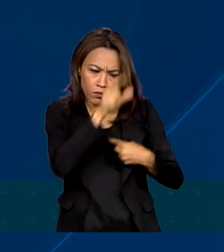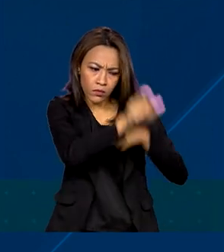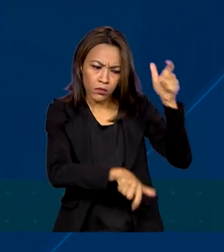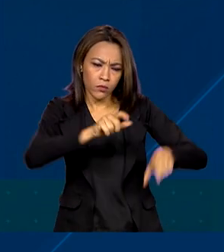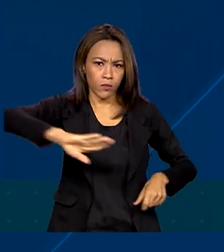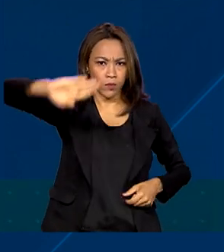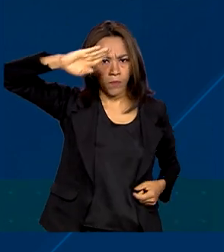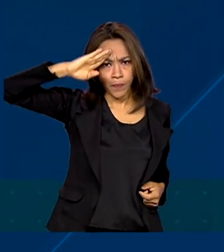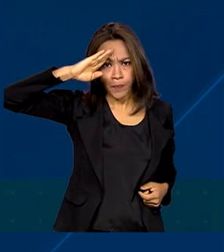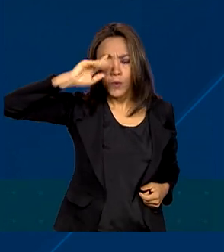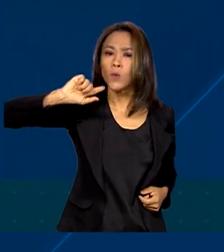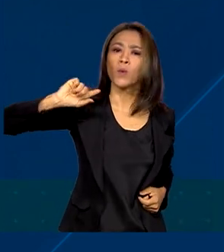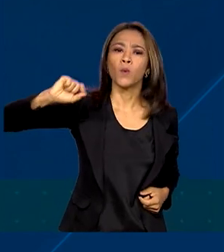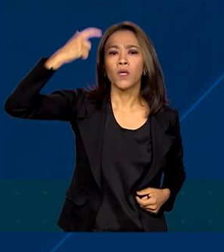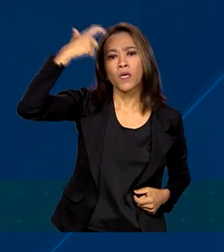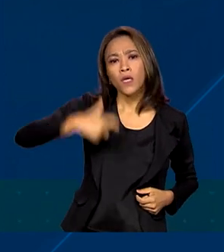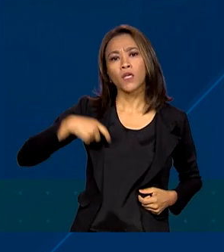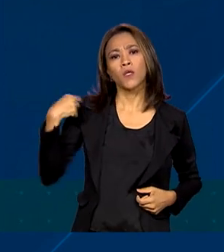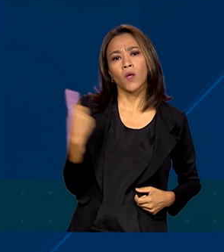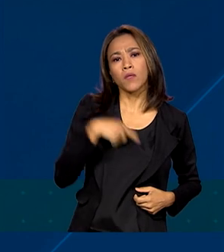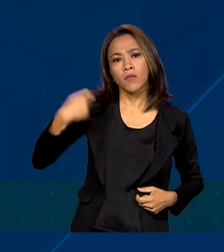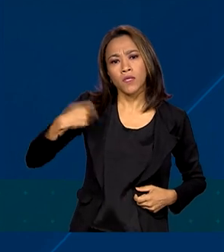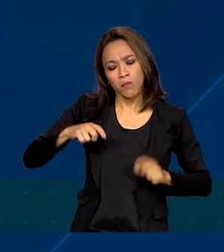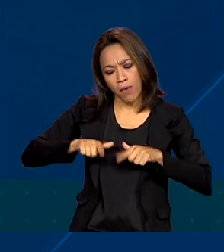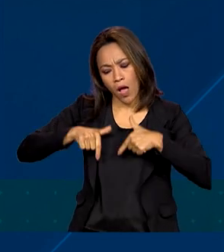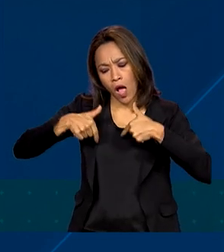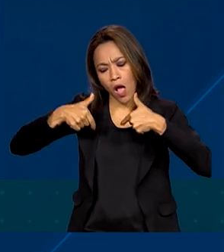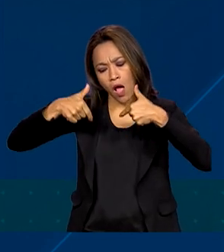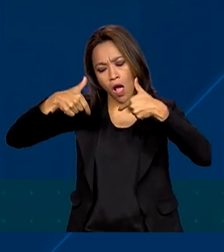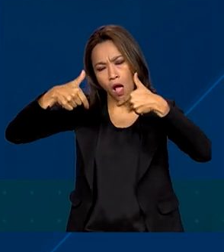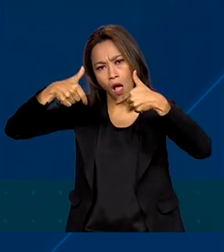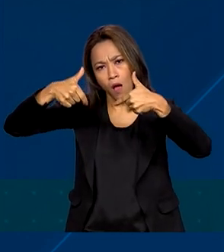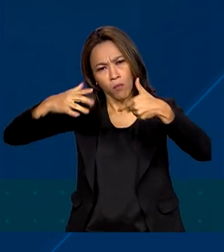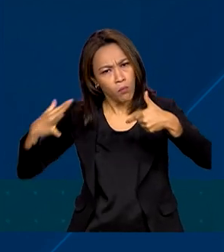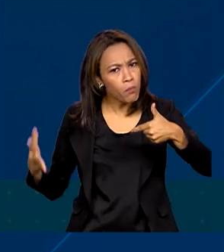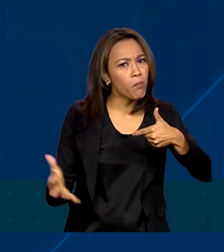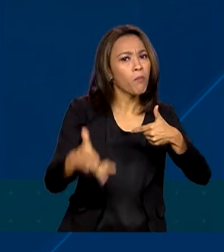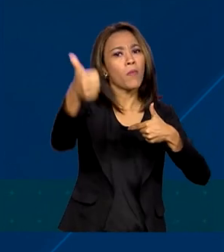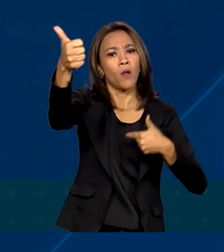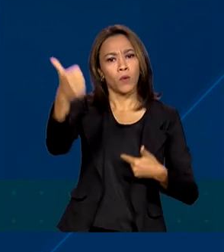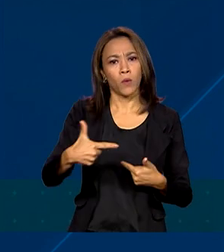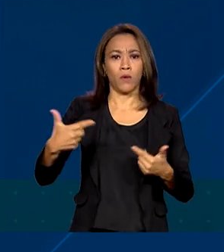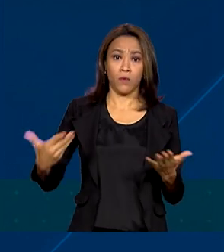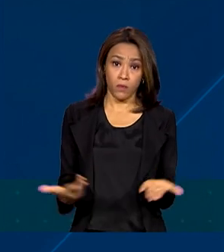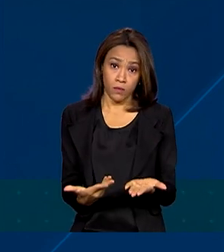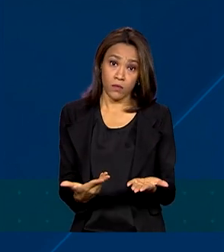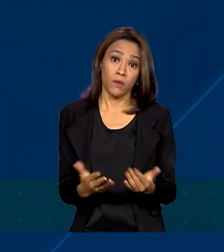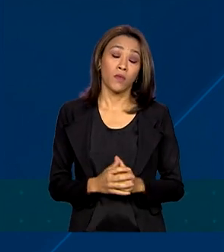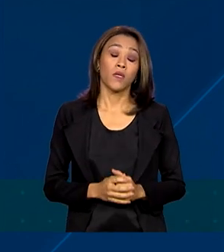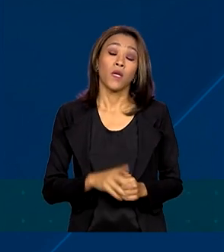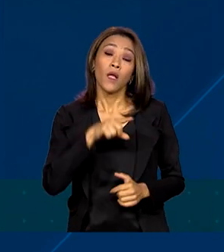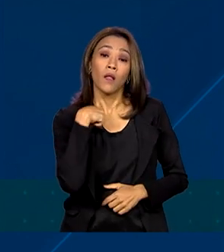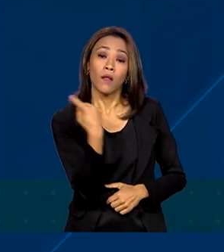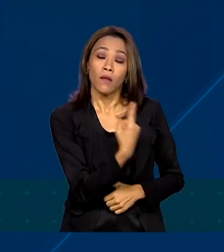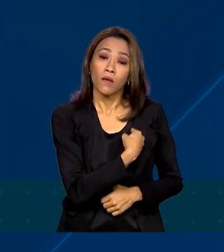que a gente deve fazer, muito mais eficaz do que está sendo feito hoje. Sabe, nós inclusive